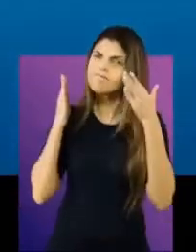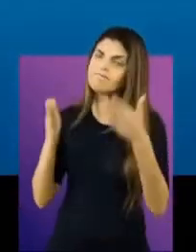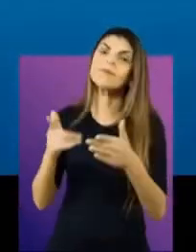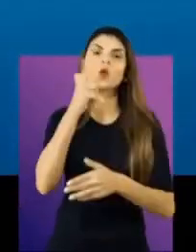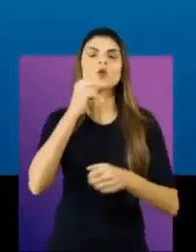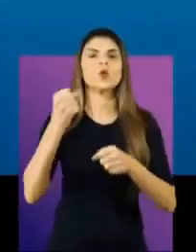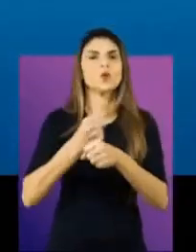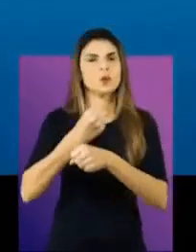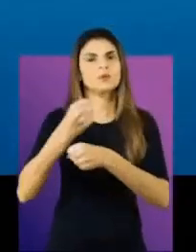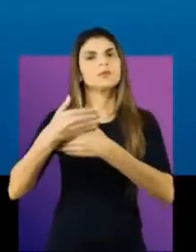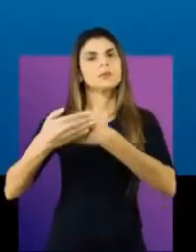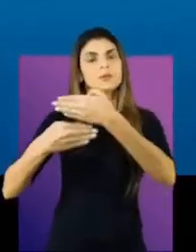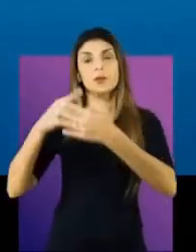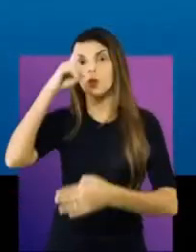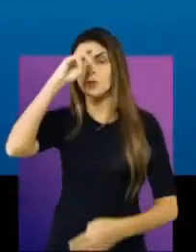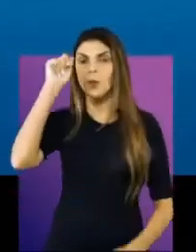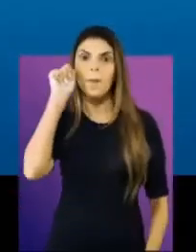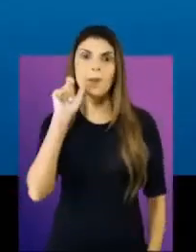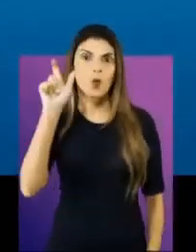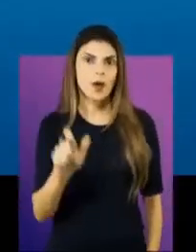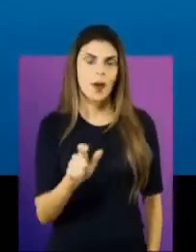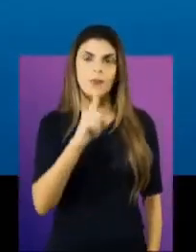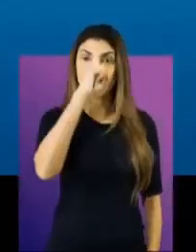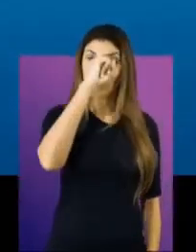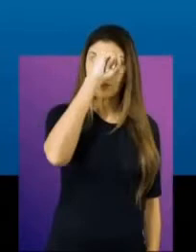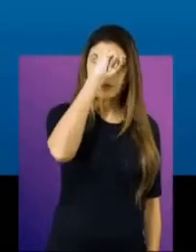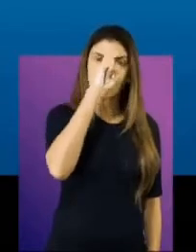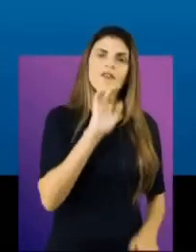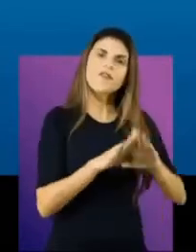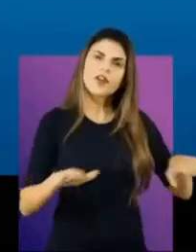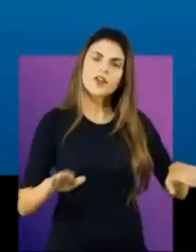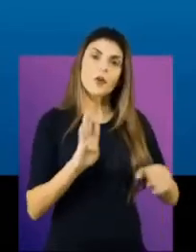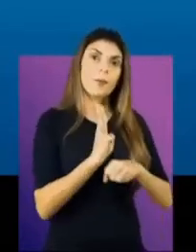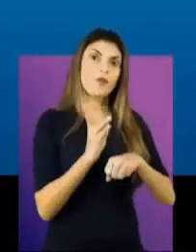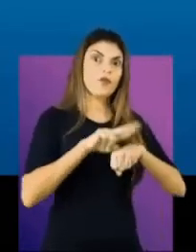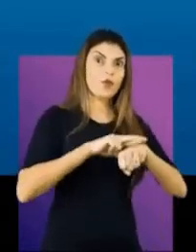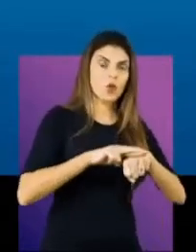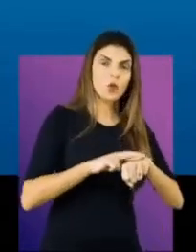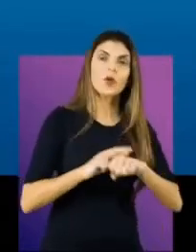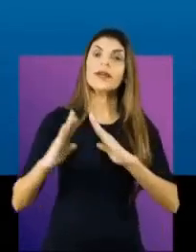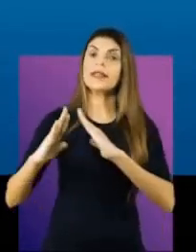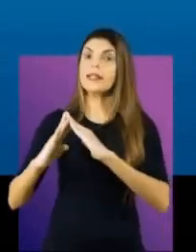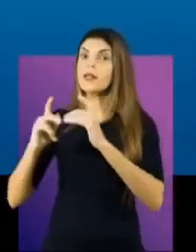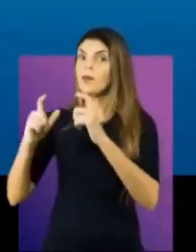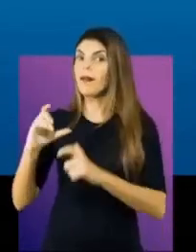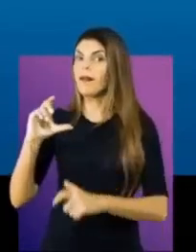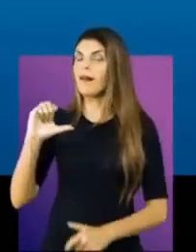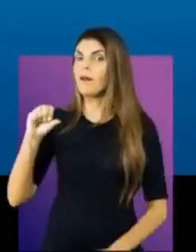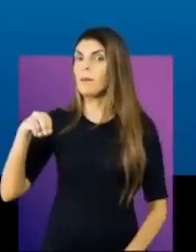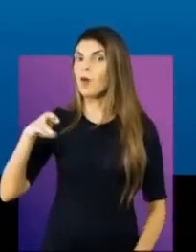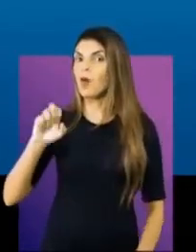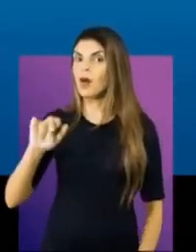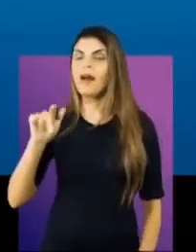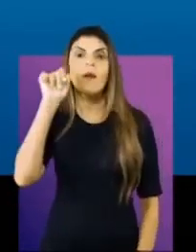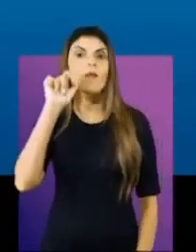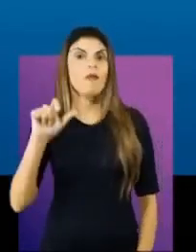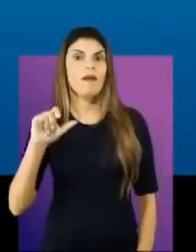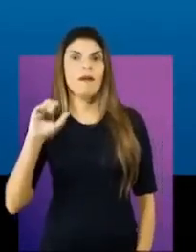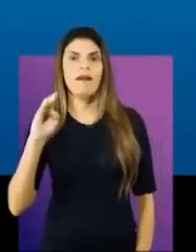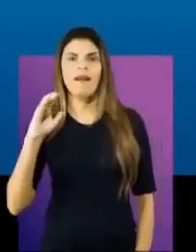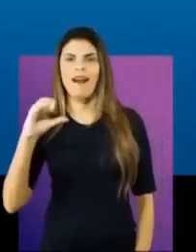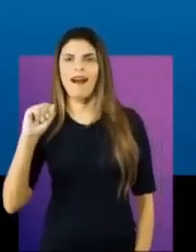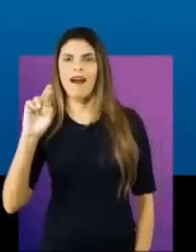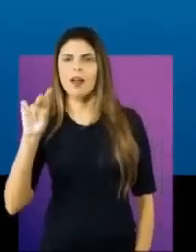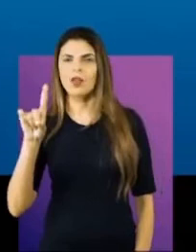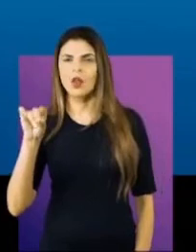Especialmente para as mulheres, nós construímos o Hospital da Mulher, o Hospital Infantil de Belfort Roxo e a Clínica da Mulher em Cardoso Moreira.